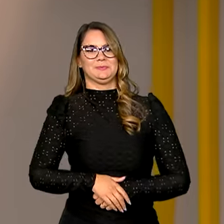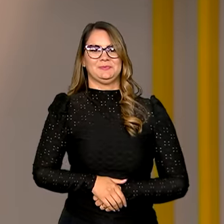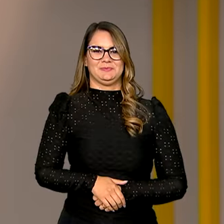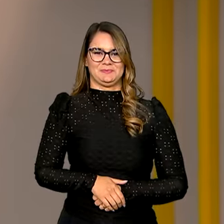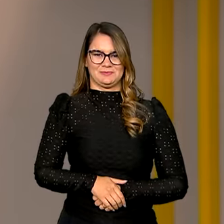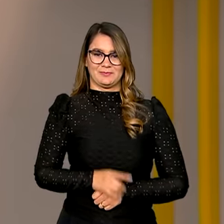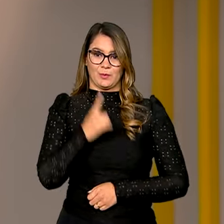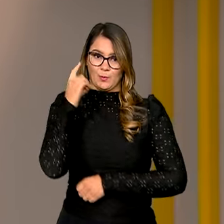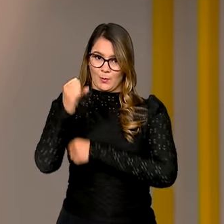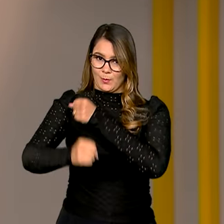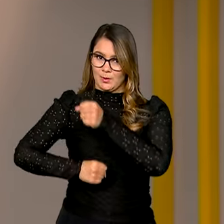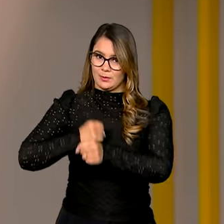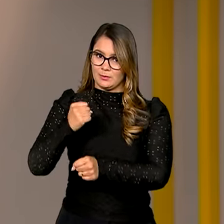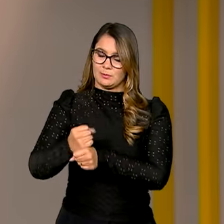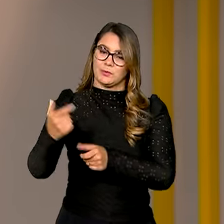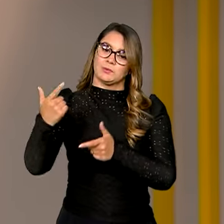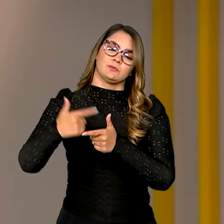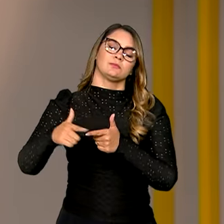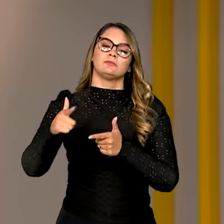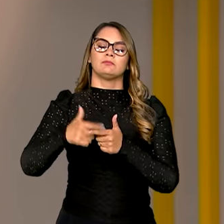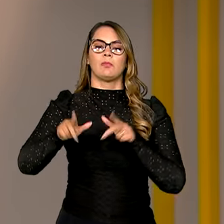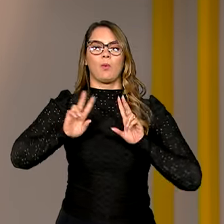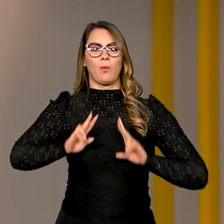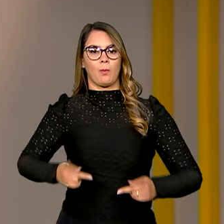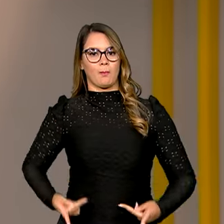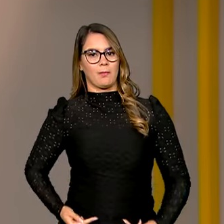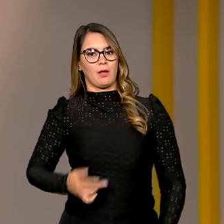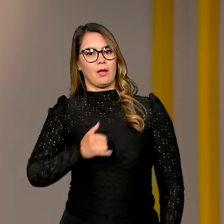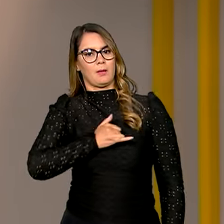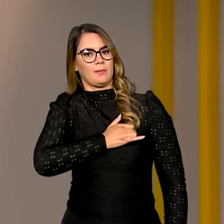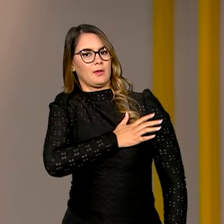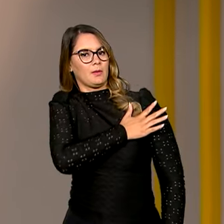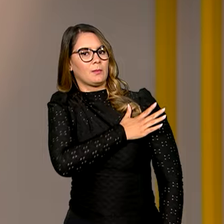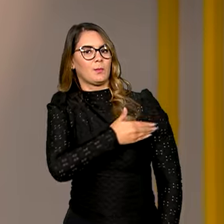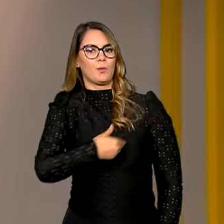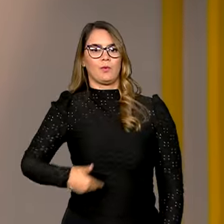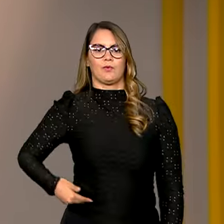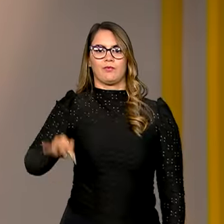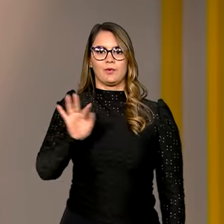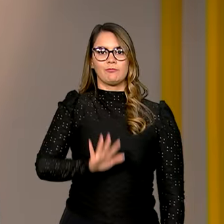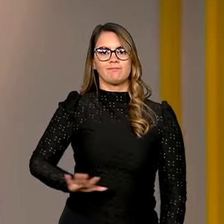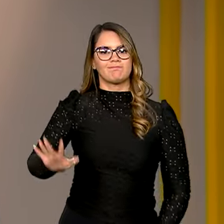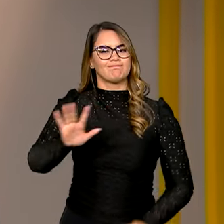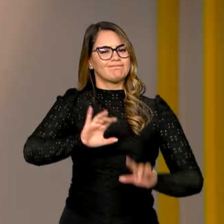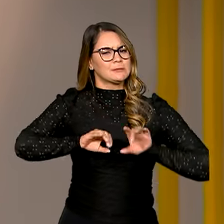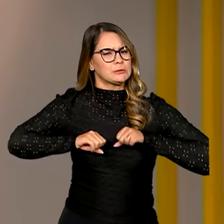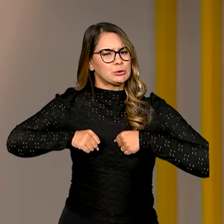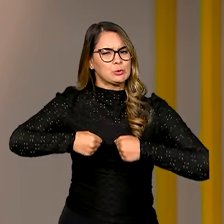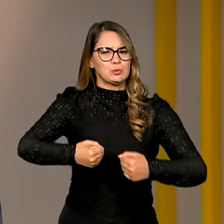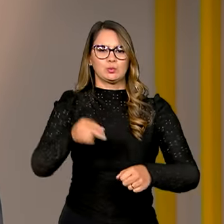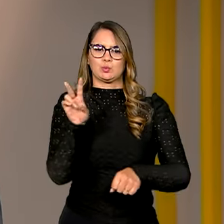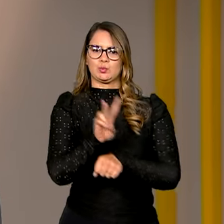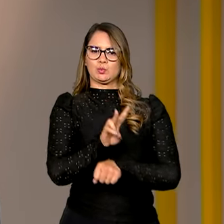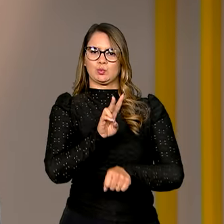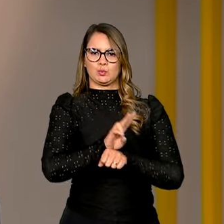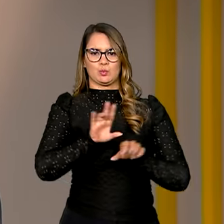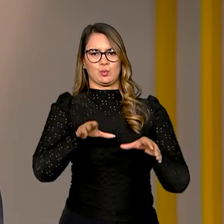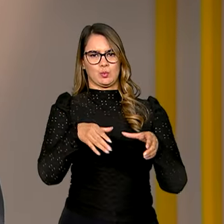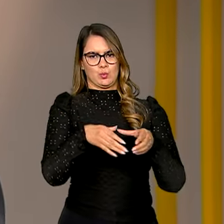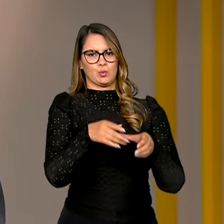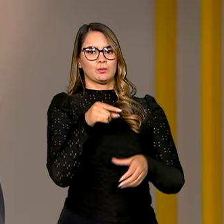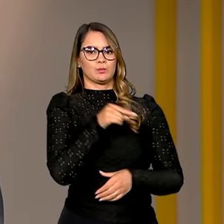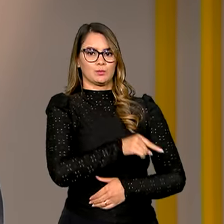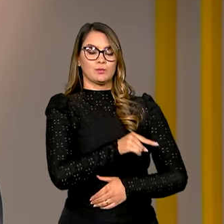Um ano depois da crise humanitária no território Yanomami, o governo federal une esforços para proteger as comunidades.